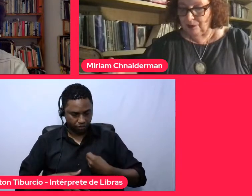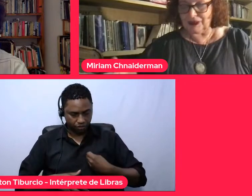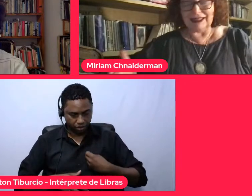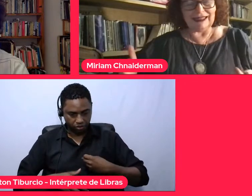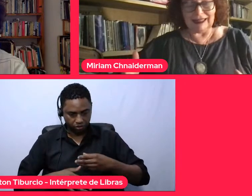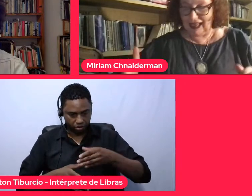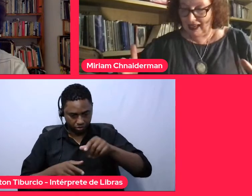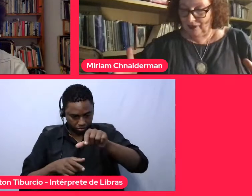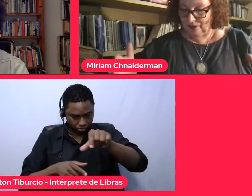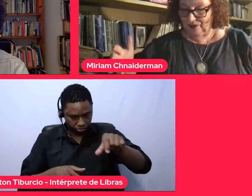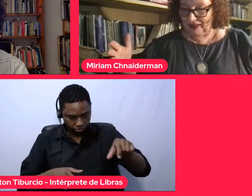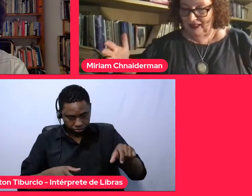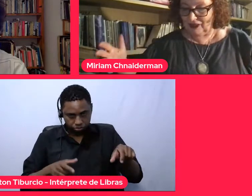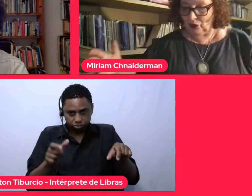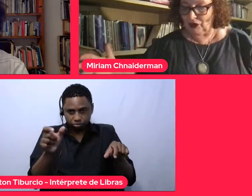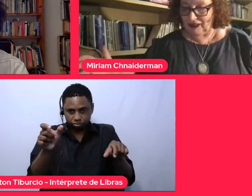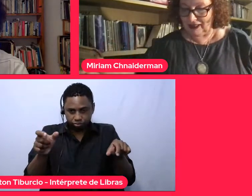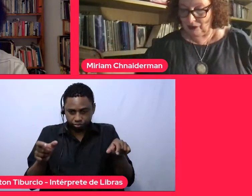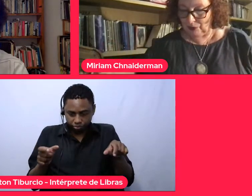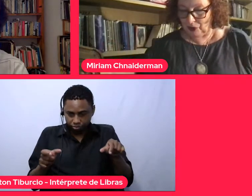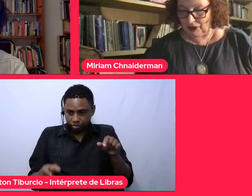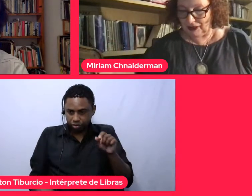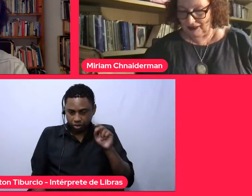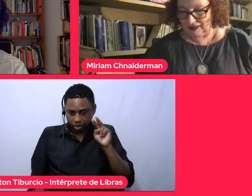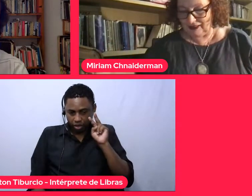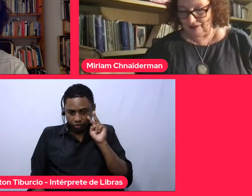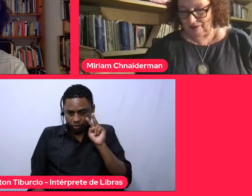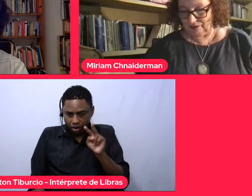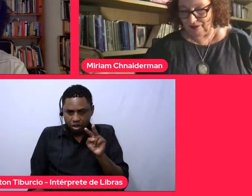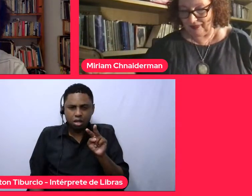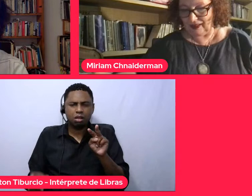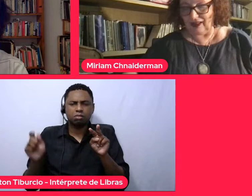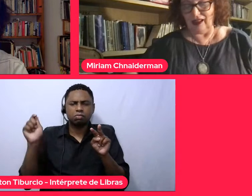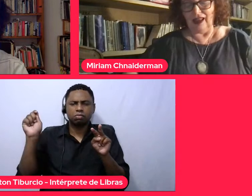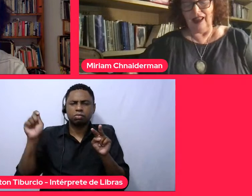ver pois está em todas as bordas.